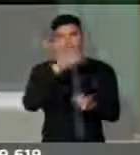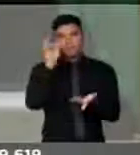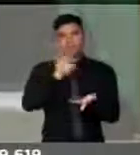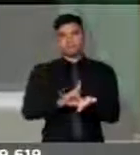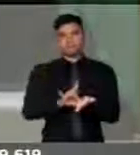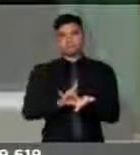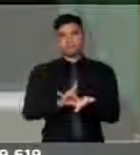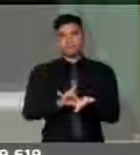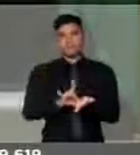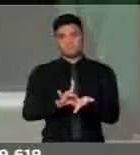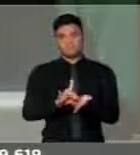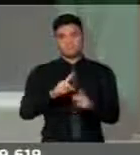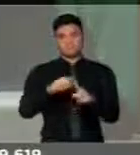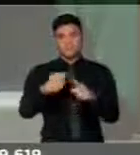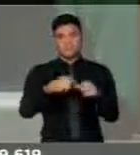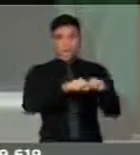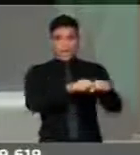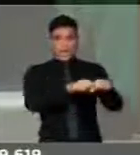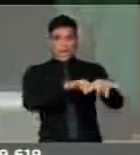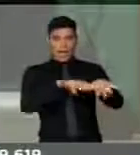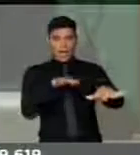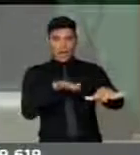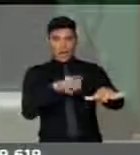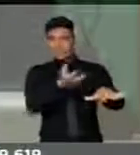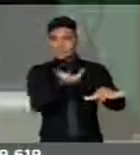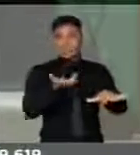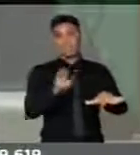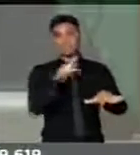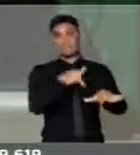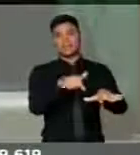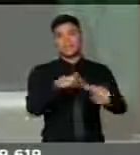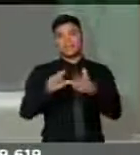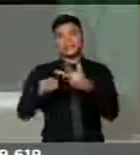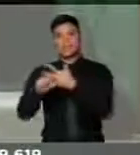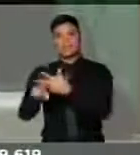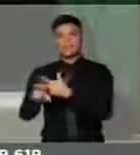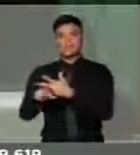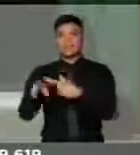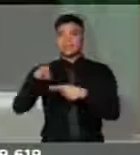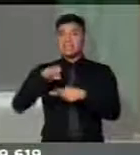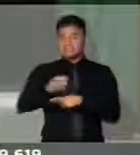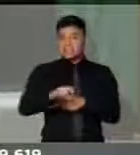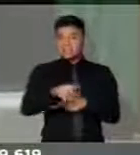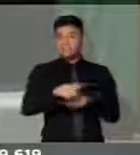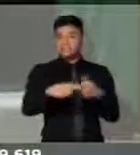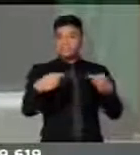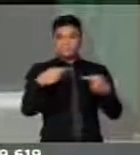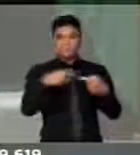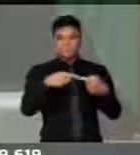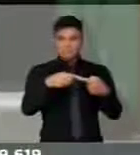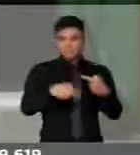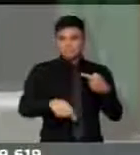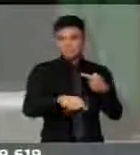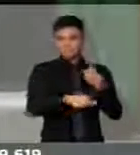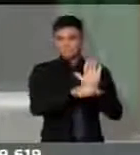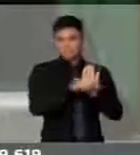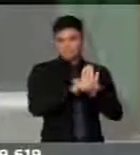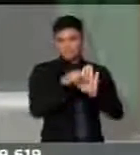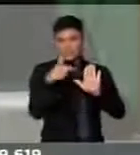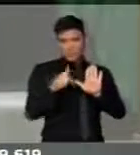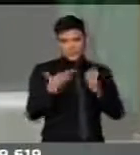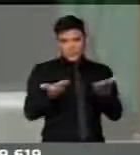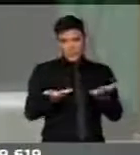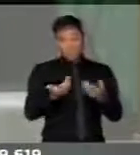que ele fez? Ele falou, as ruas querem, ou seja, não tem argumento jurídico. Se não tem argumento jurídico, não tem crime de